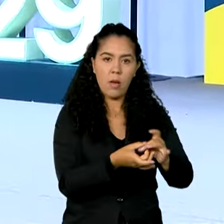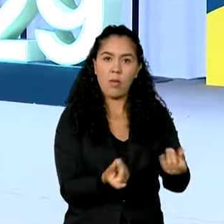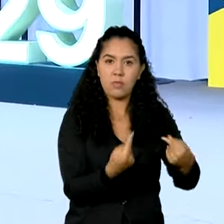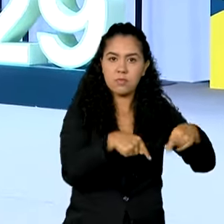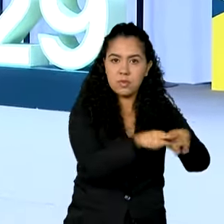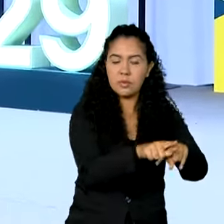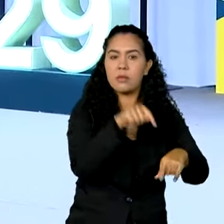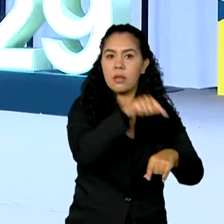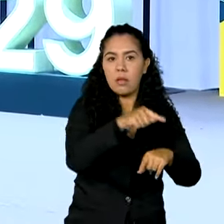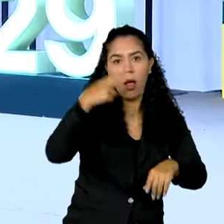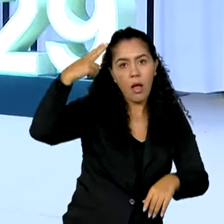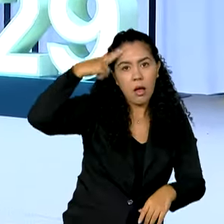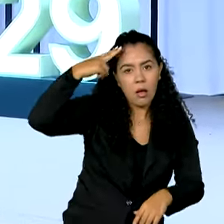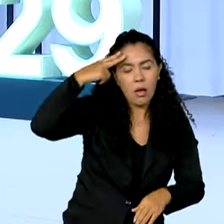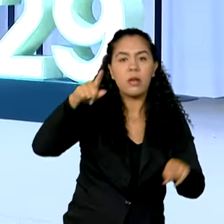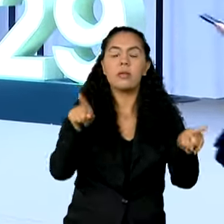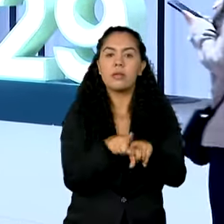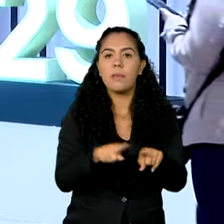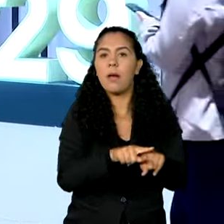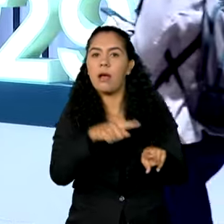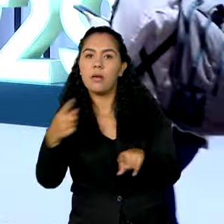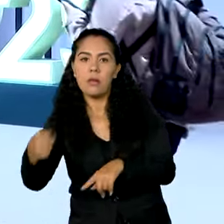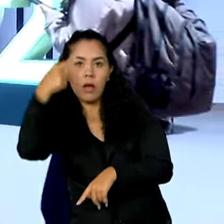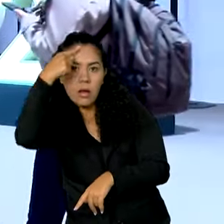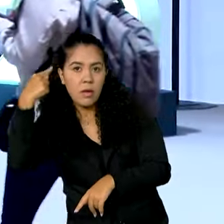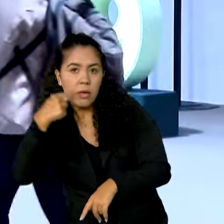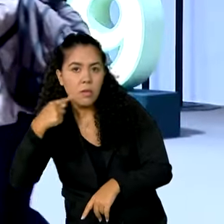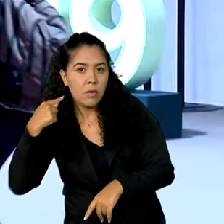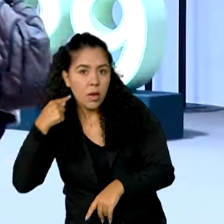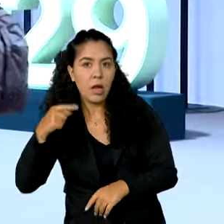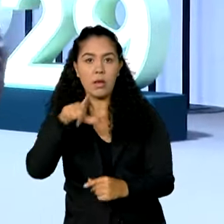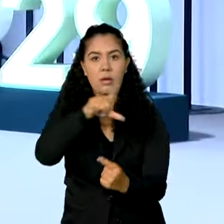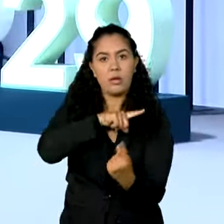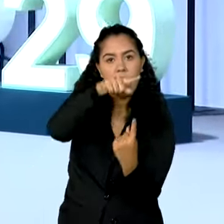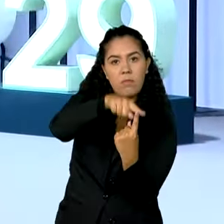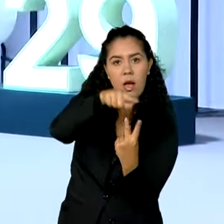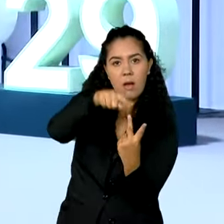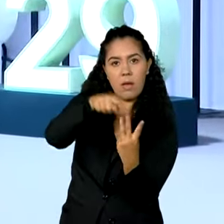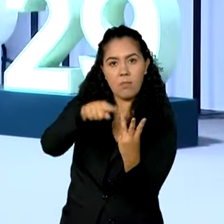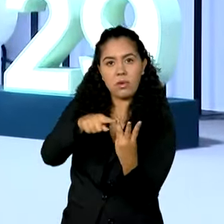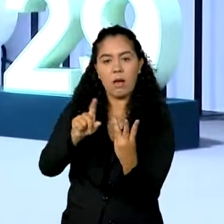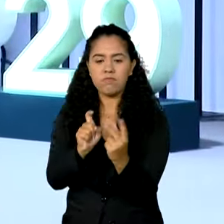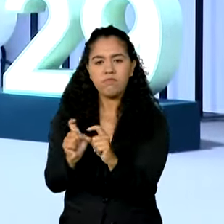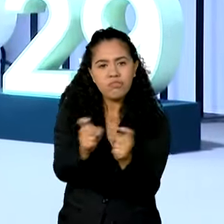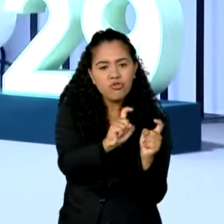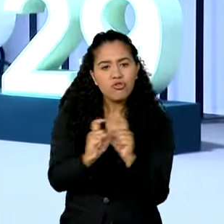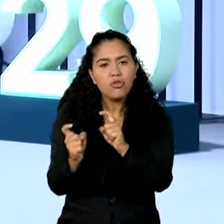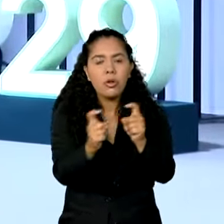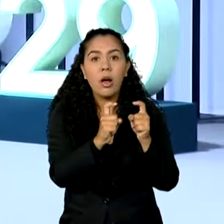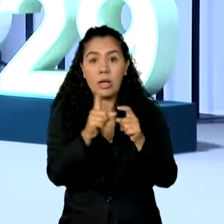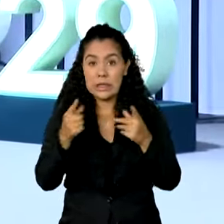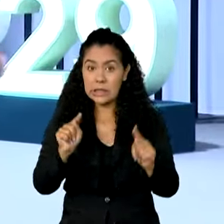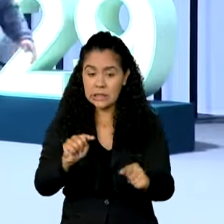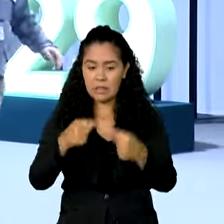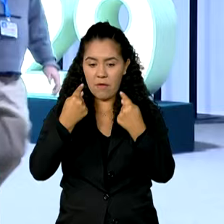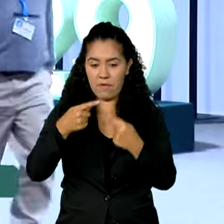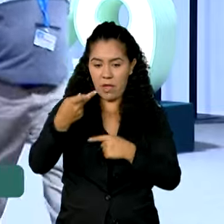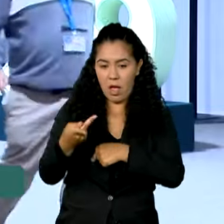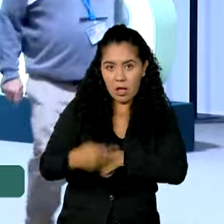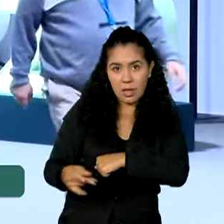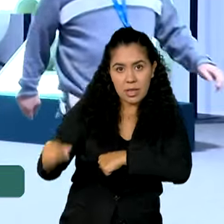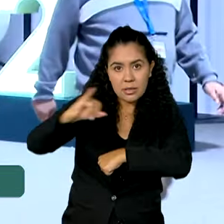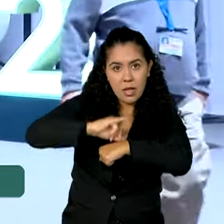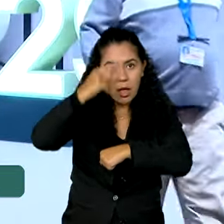do Azerbaijão, o Brasil faz parte da chamada troika das presidências da COP. O desafio em Baku é que não fiquem